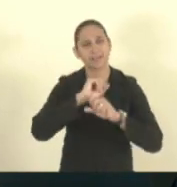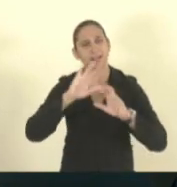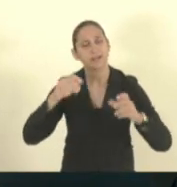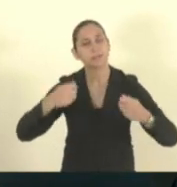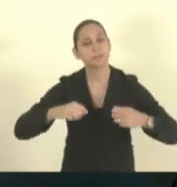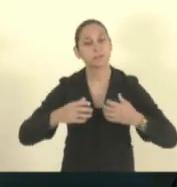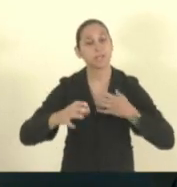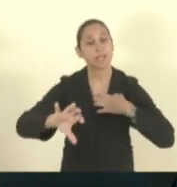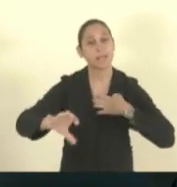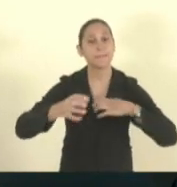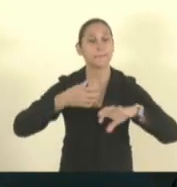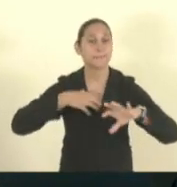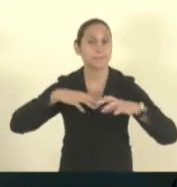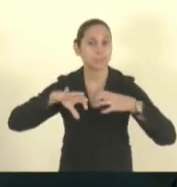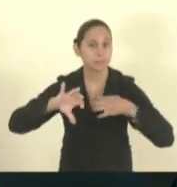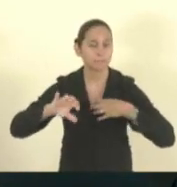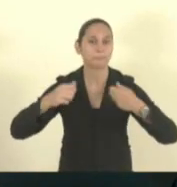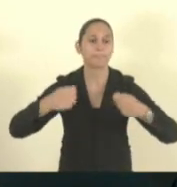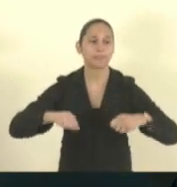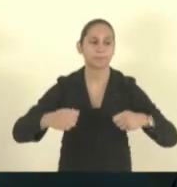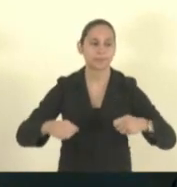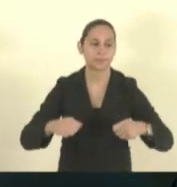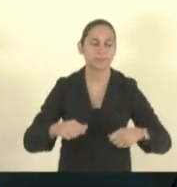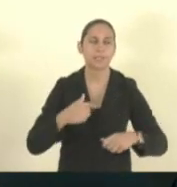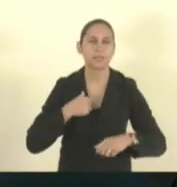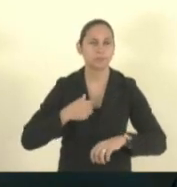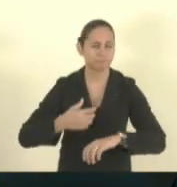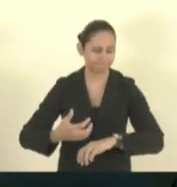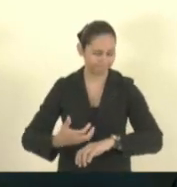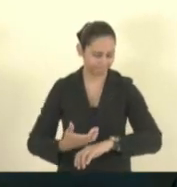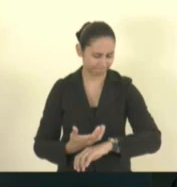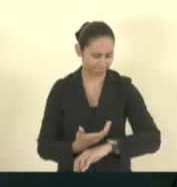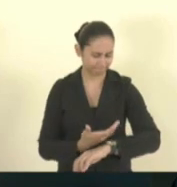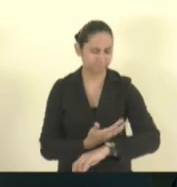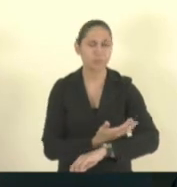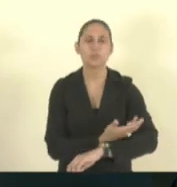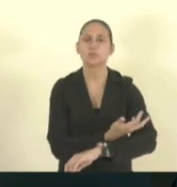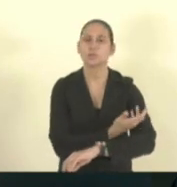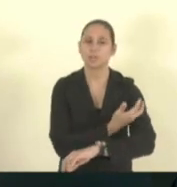o que as pessoas estão passando e eu chego a arrepiar às vezes quando eu ouço alguns